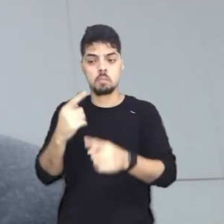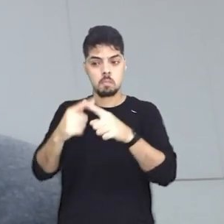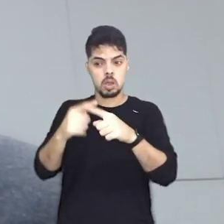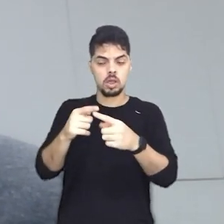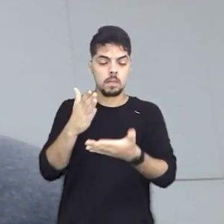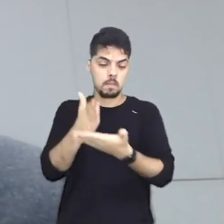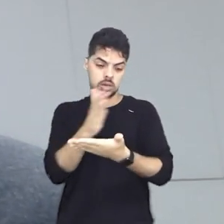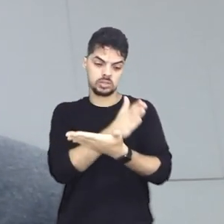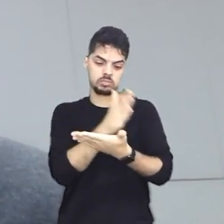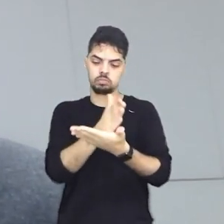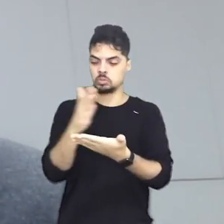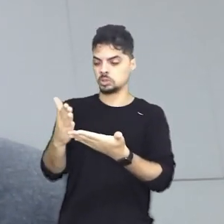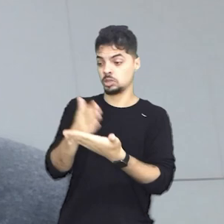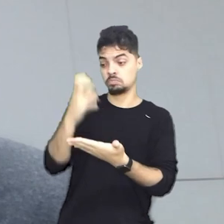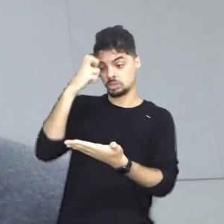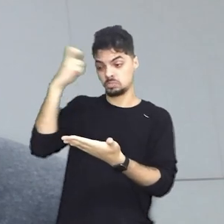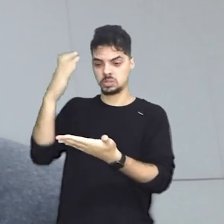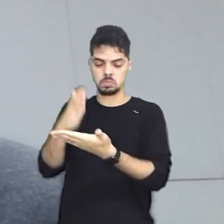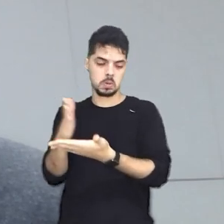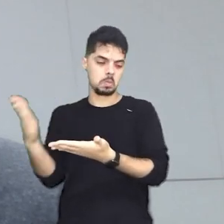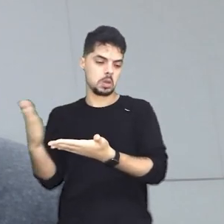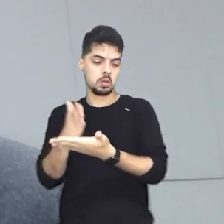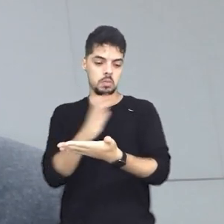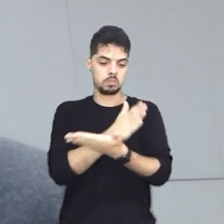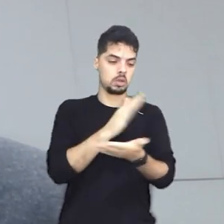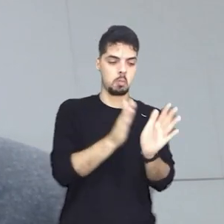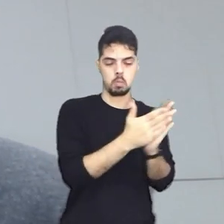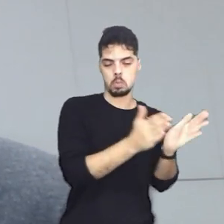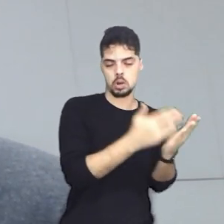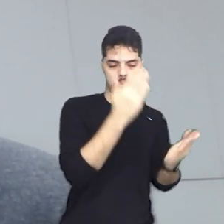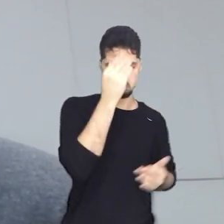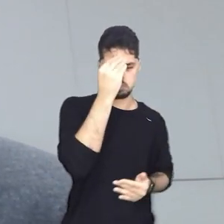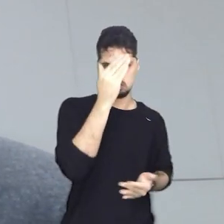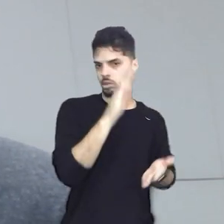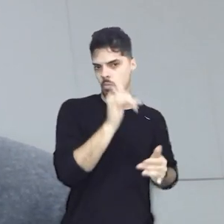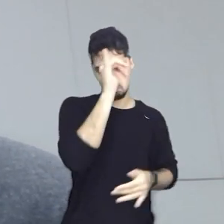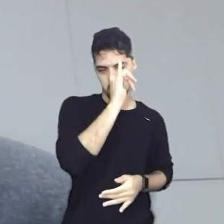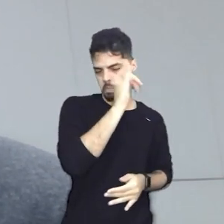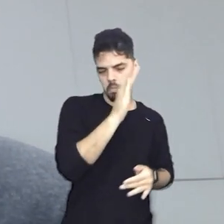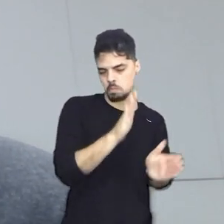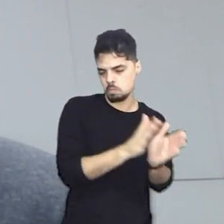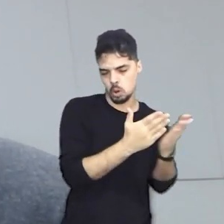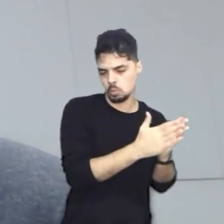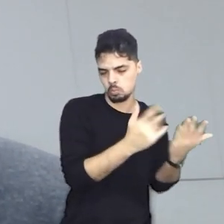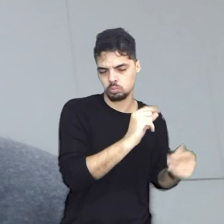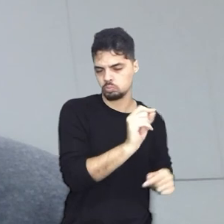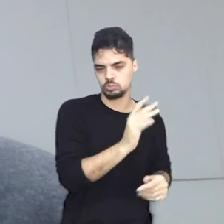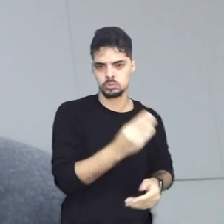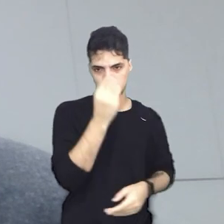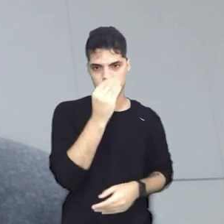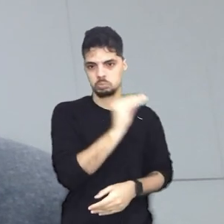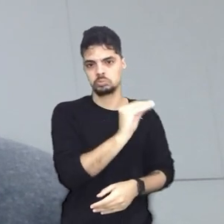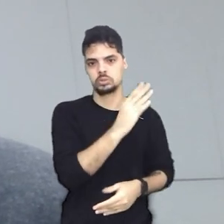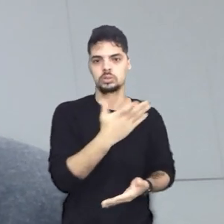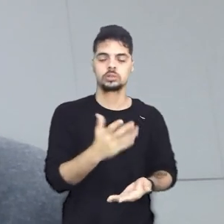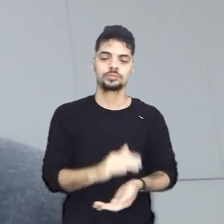líderes intelectuais das revoluções de